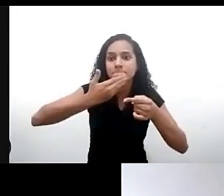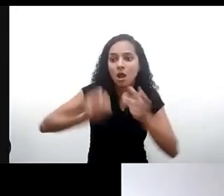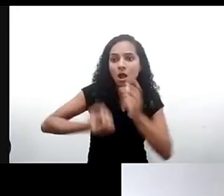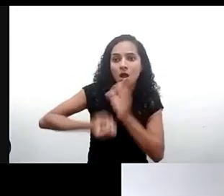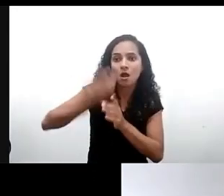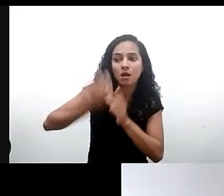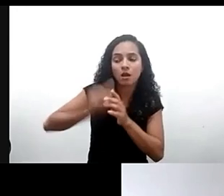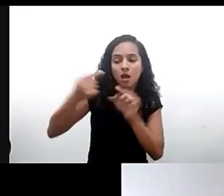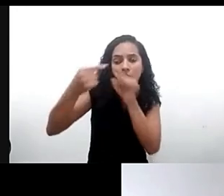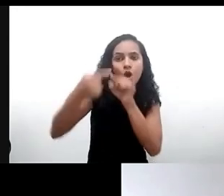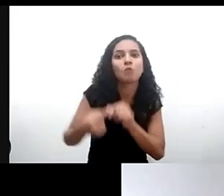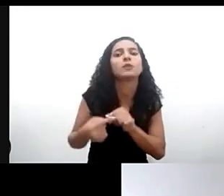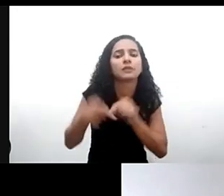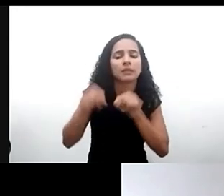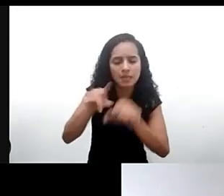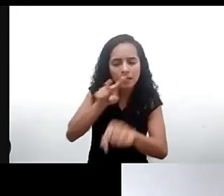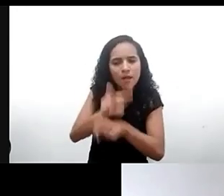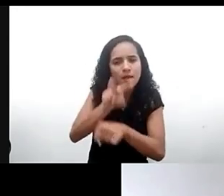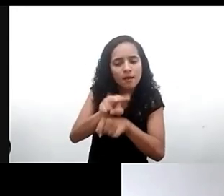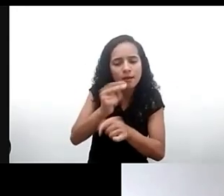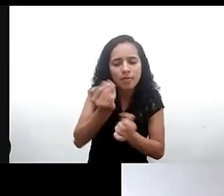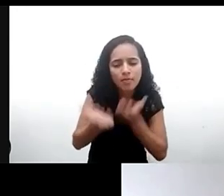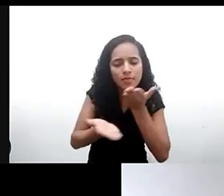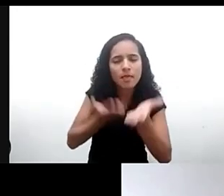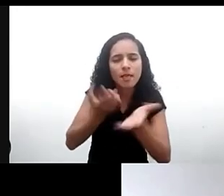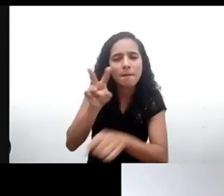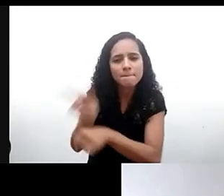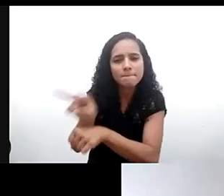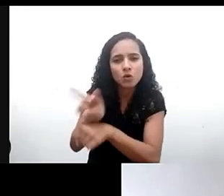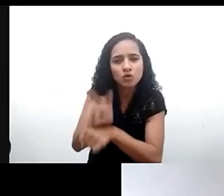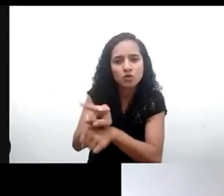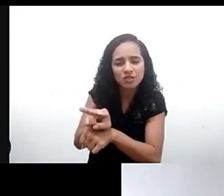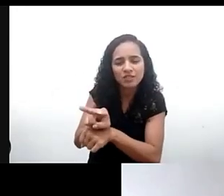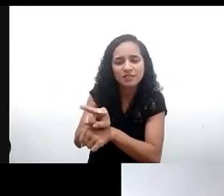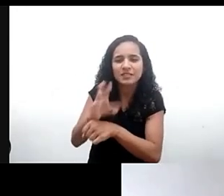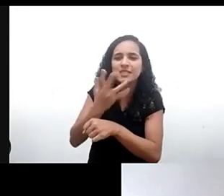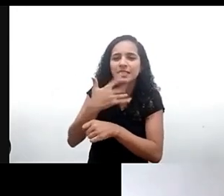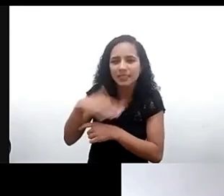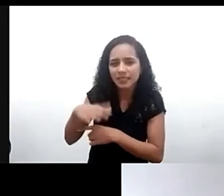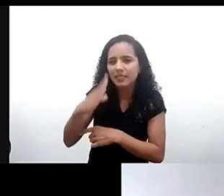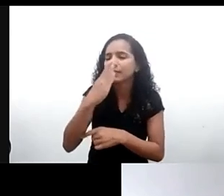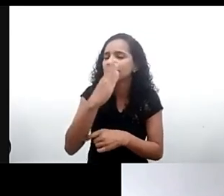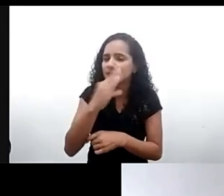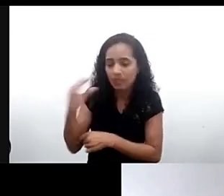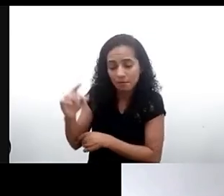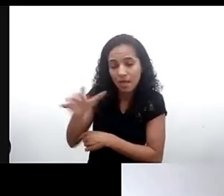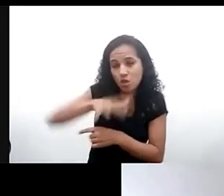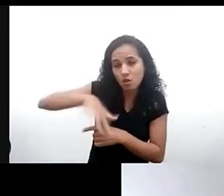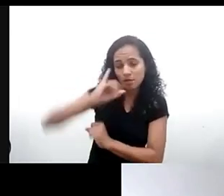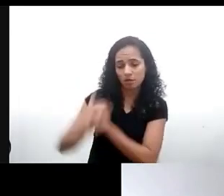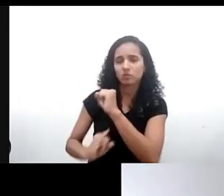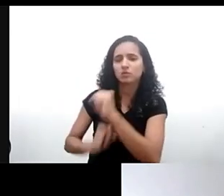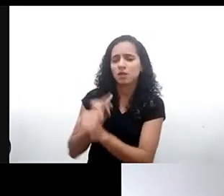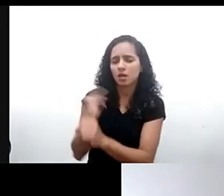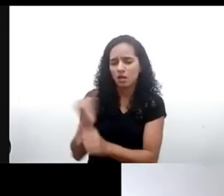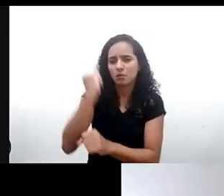que protejam os direitos às liberdades civis de crianças e adolescentes nos ambientes digitais e como a Valéria disse nós